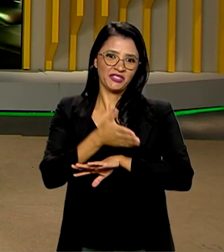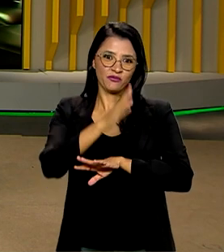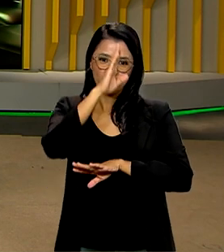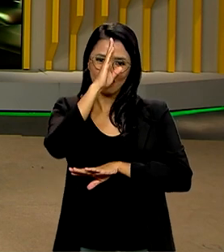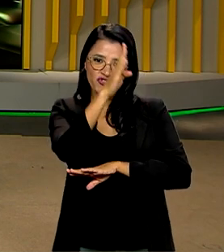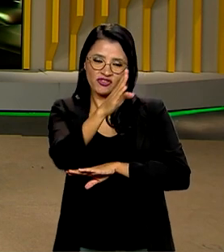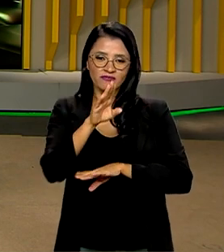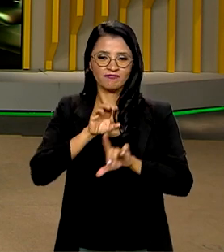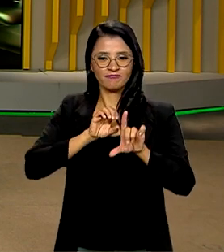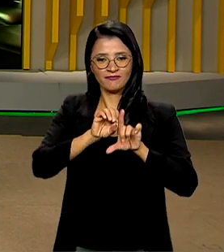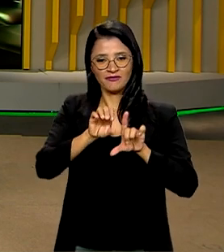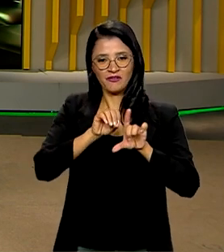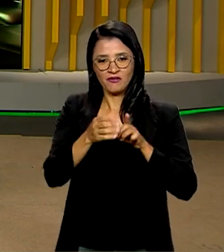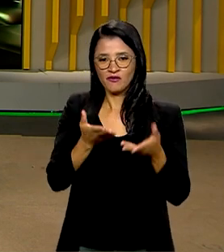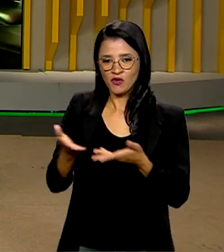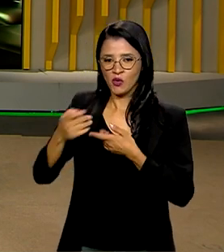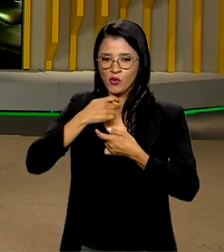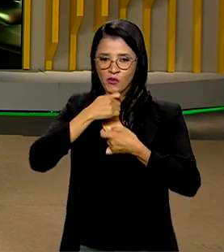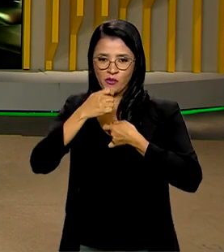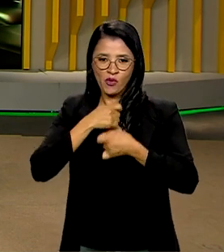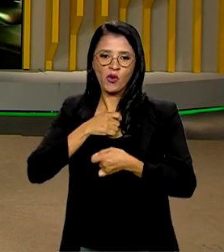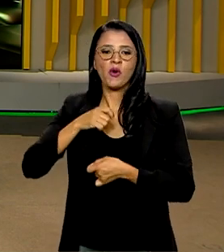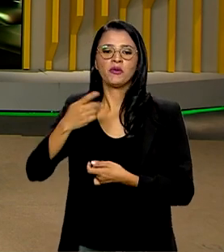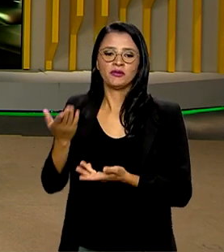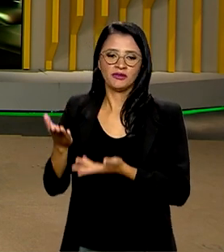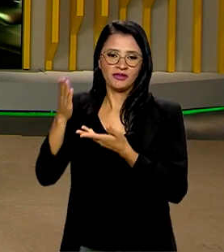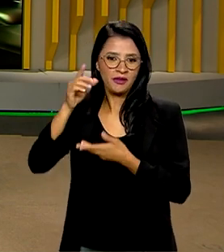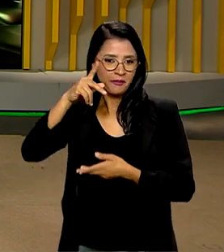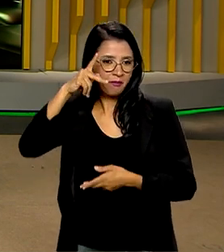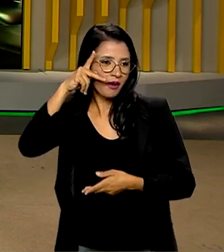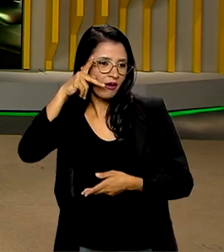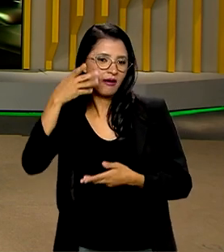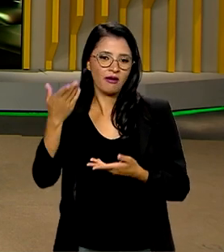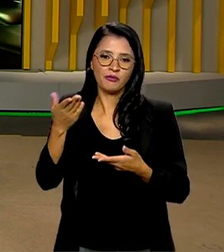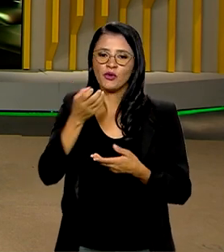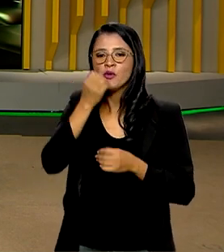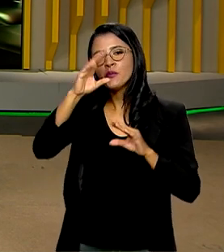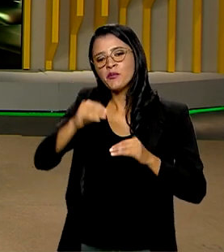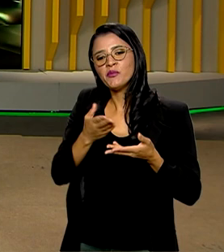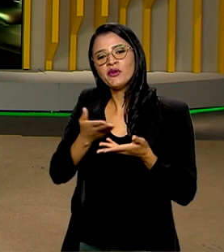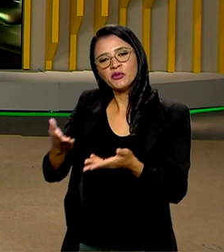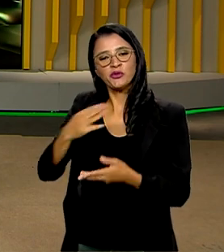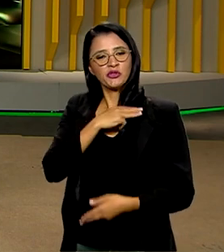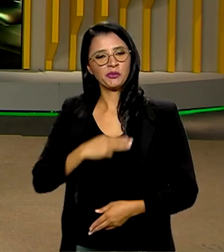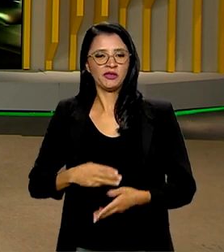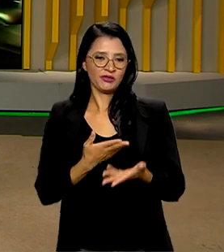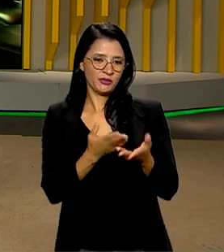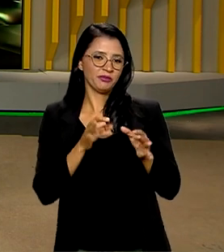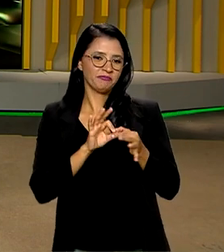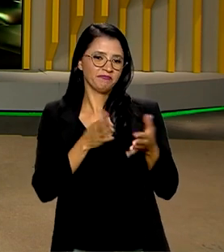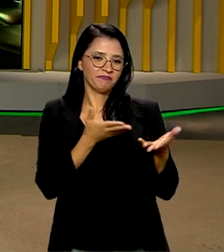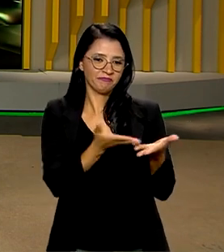lá ao vivo com o Pablo Mundim. Muito boa noite pra você, Pablo. Boa noite, ministro Padilha. Com você, Pablo.